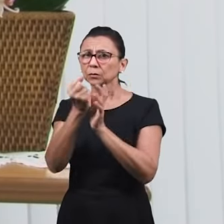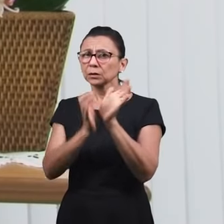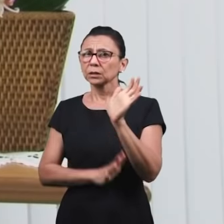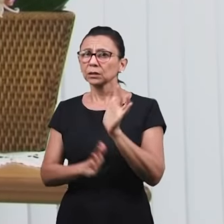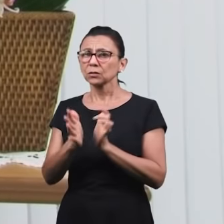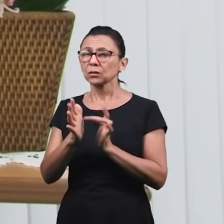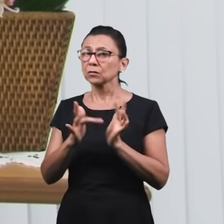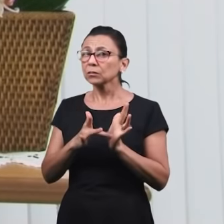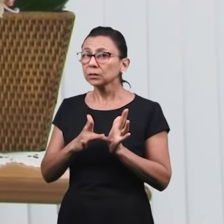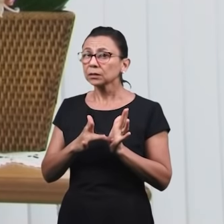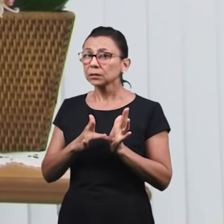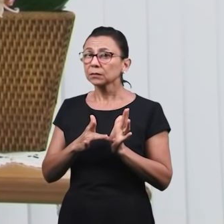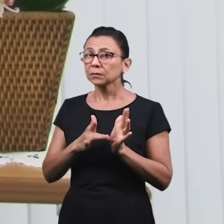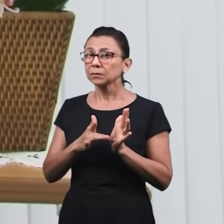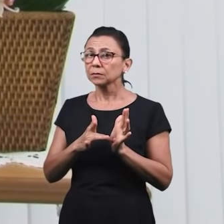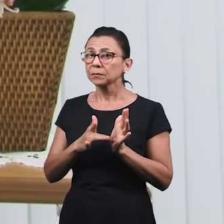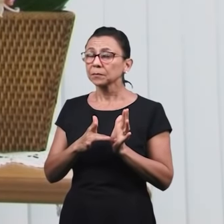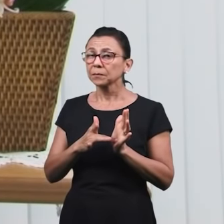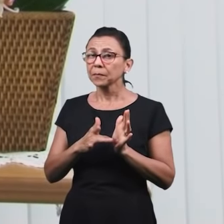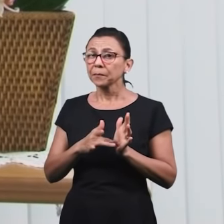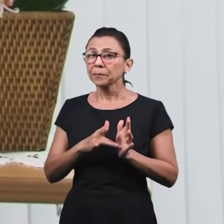e aprendendo?